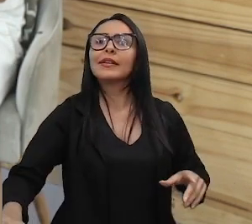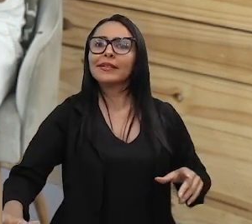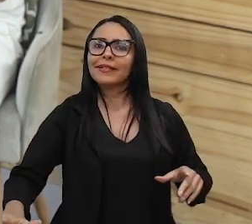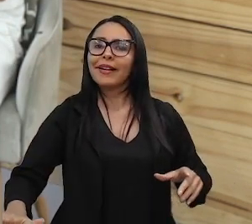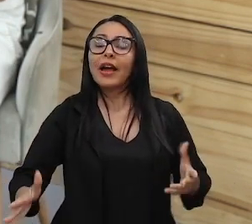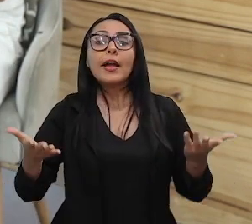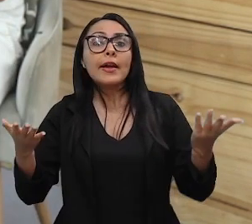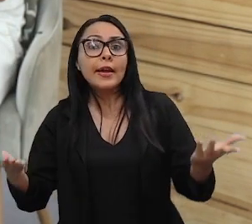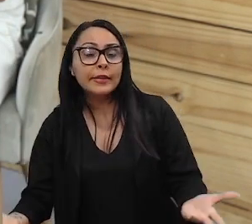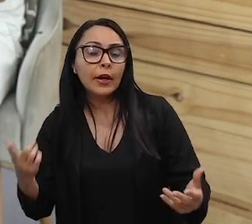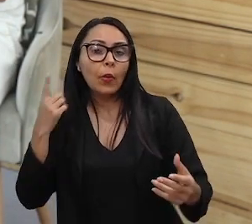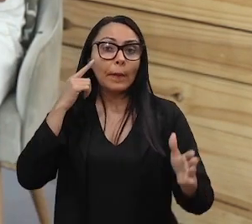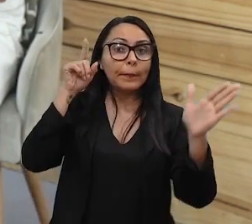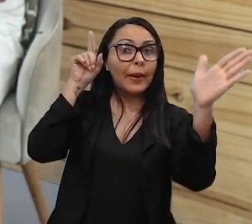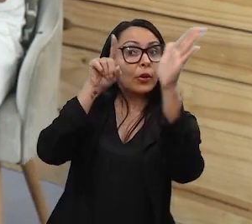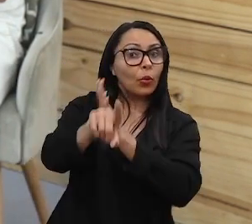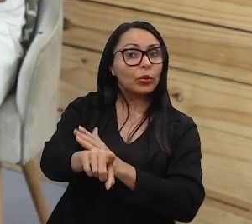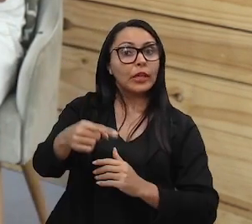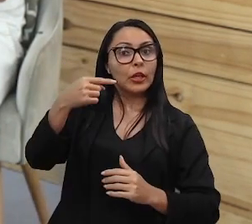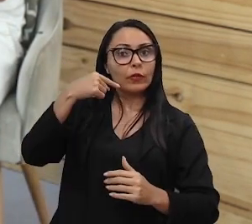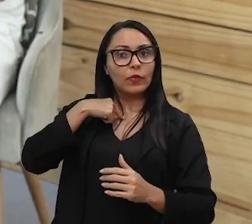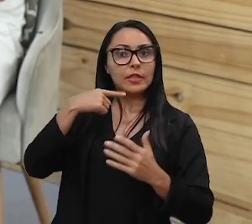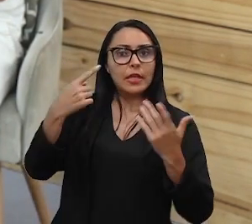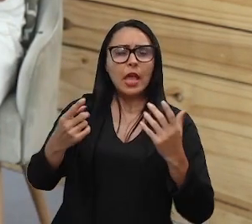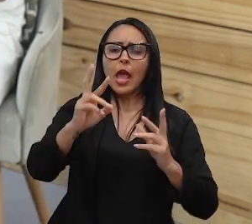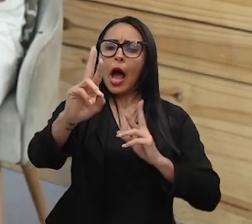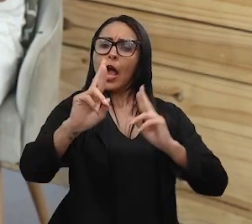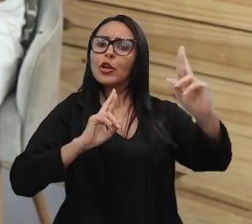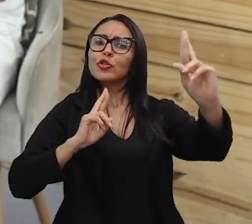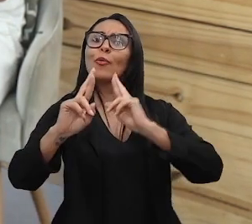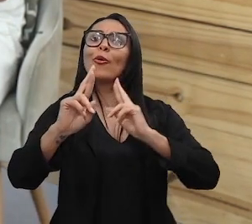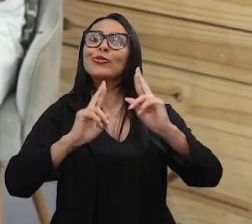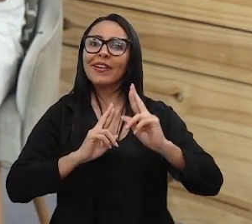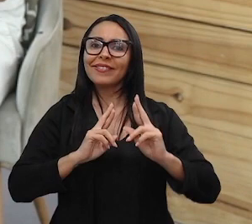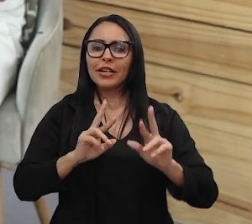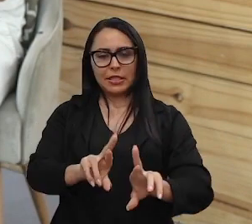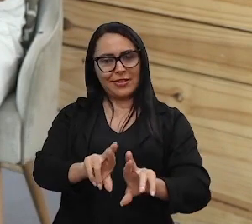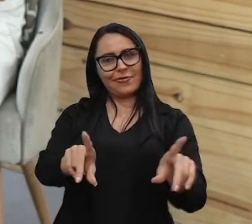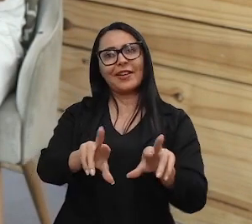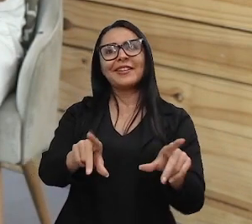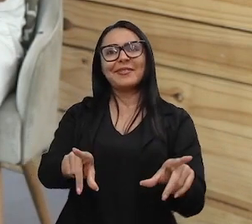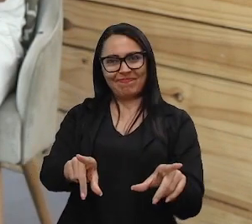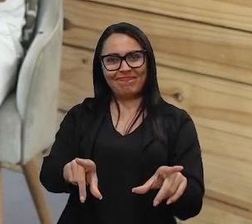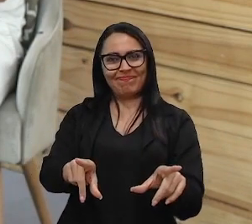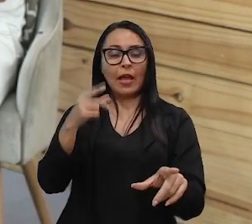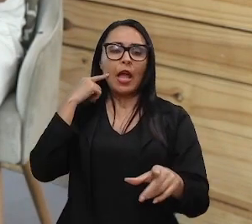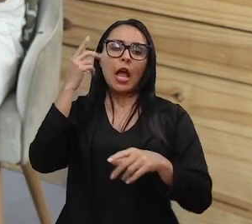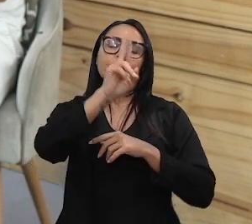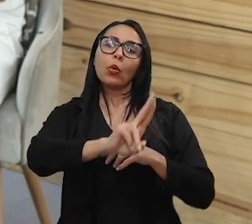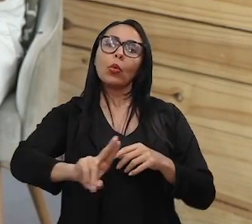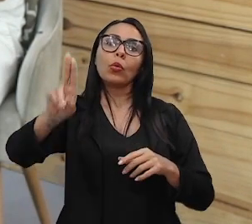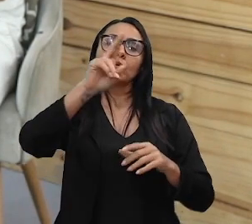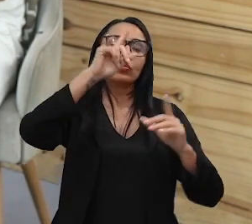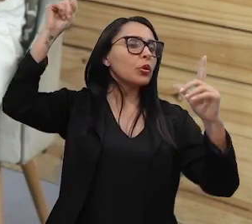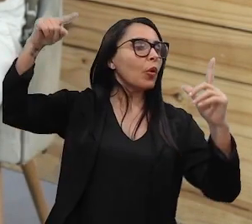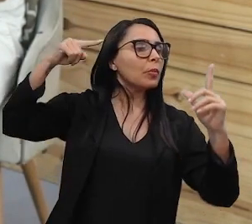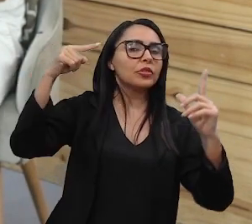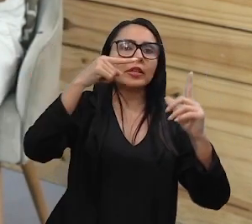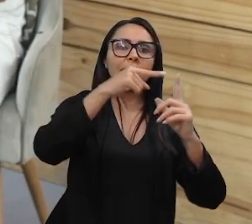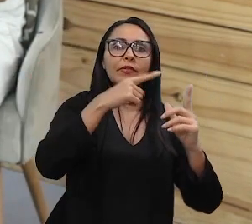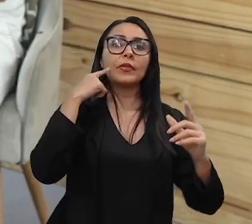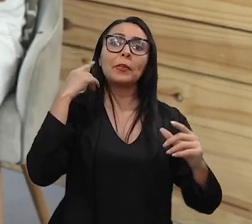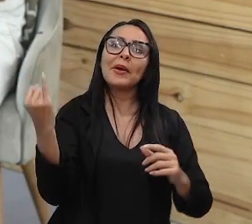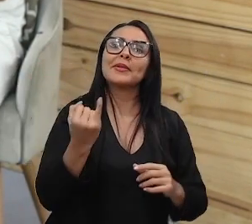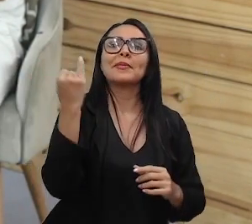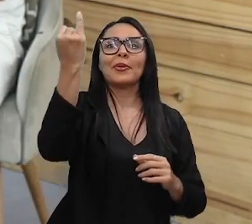pergunta que eu vou fazer e como eu vou ter resposta vai ser diferente. Então, o usuário e o objetivo é o mais